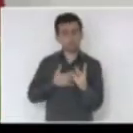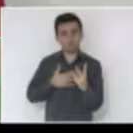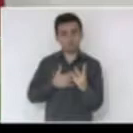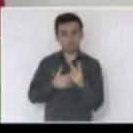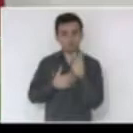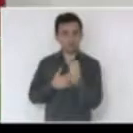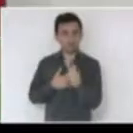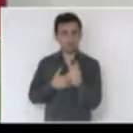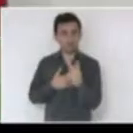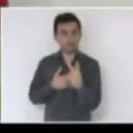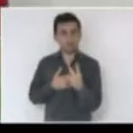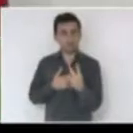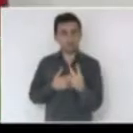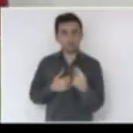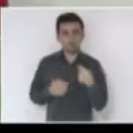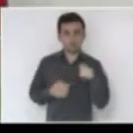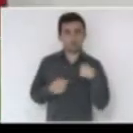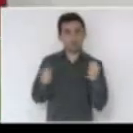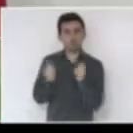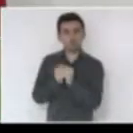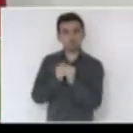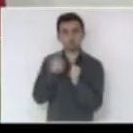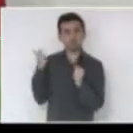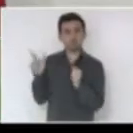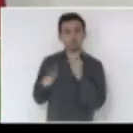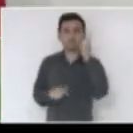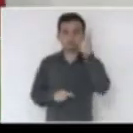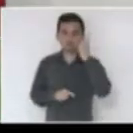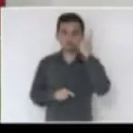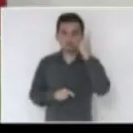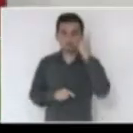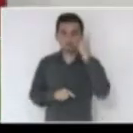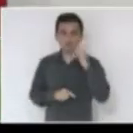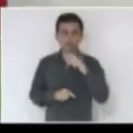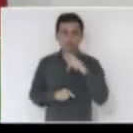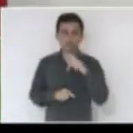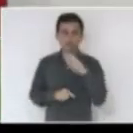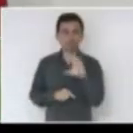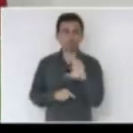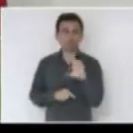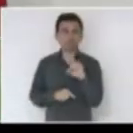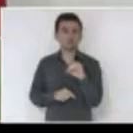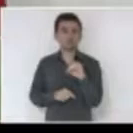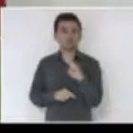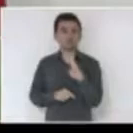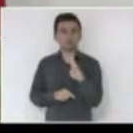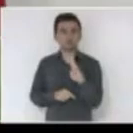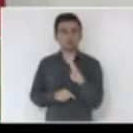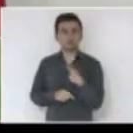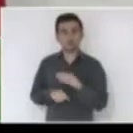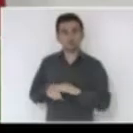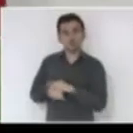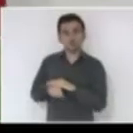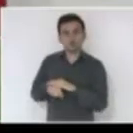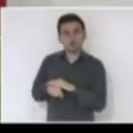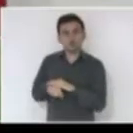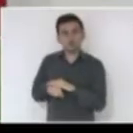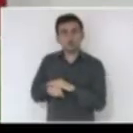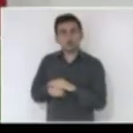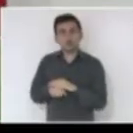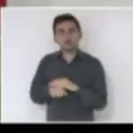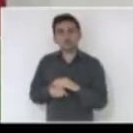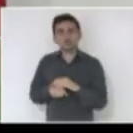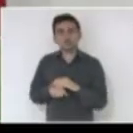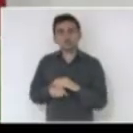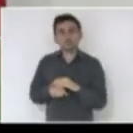meus argumentos, na época. Era eu e um deputado do PC do B, chamado Sérgio Miranda, que nós debruçamos naquilo noite